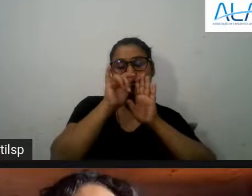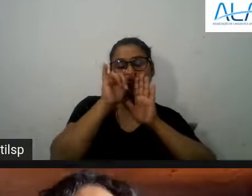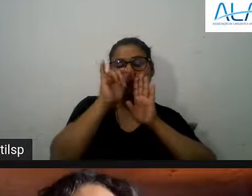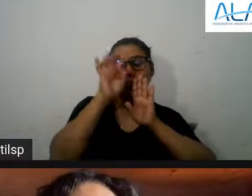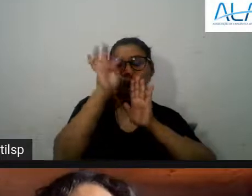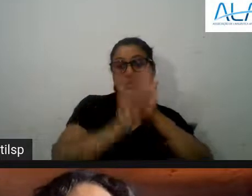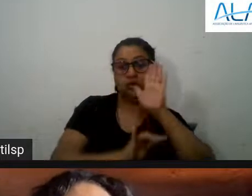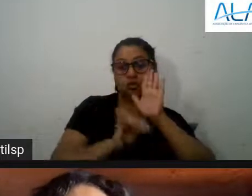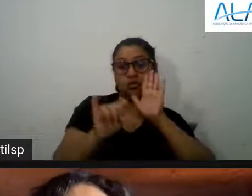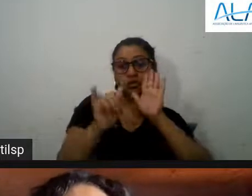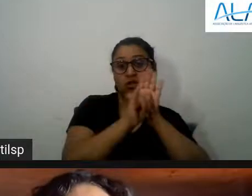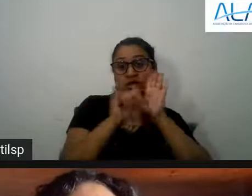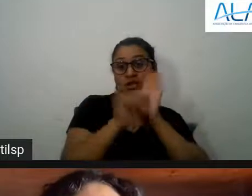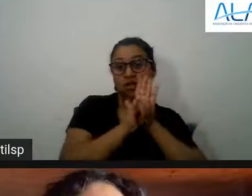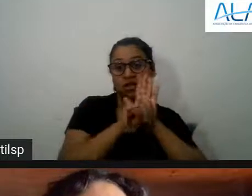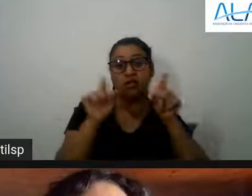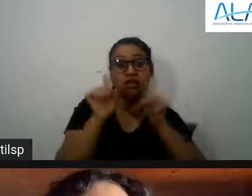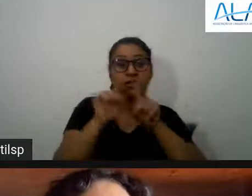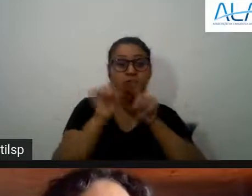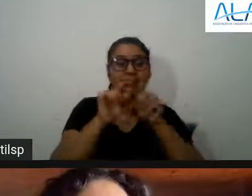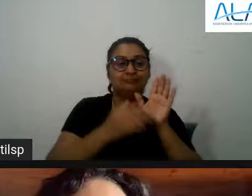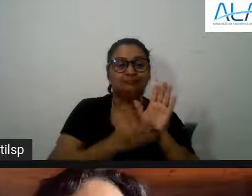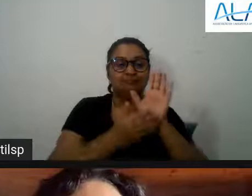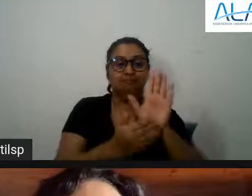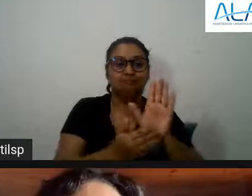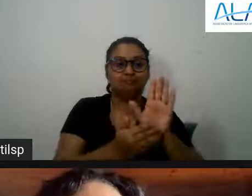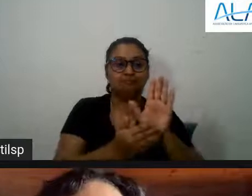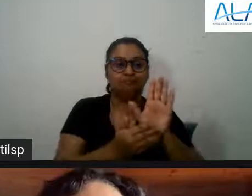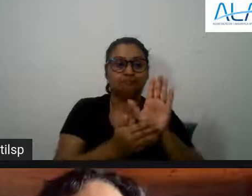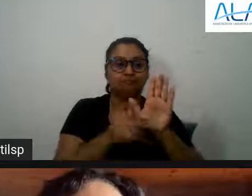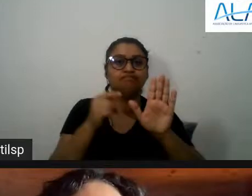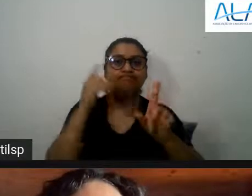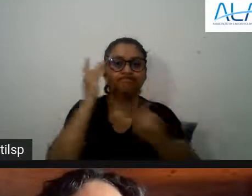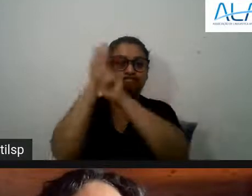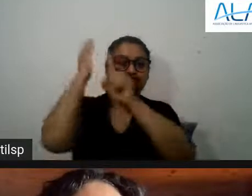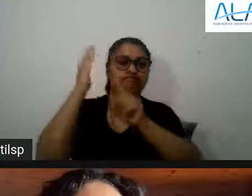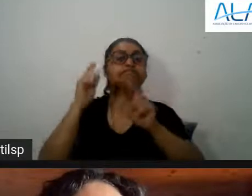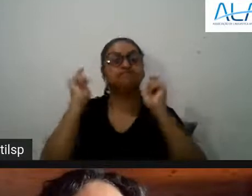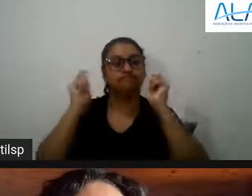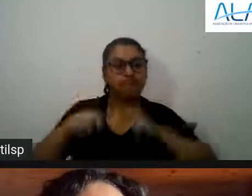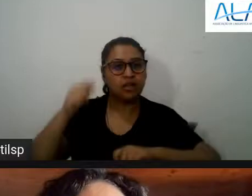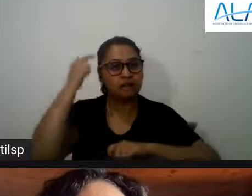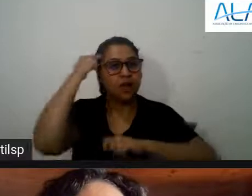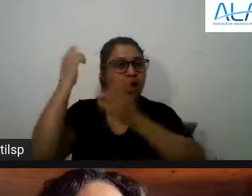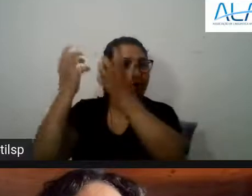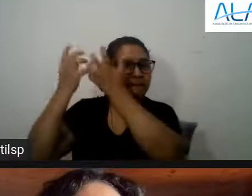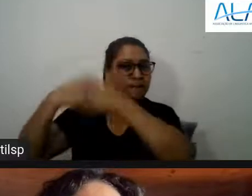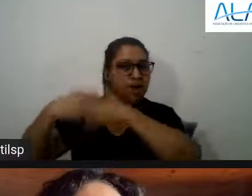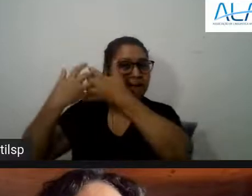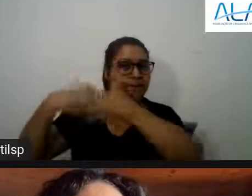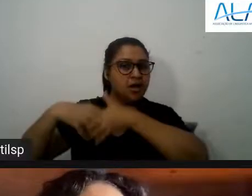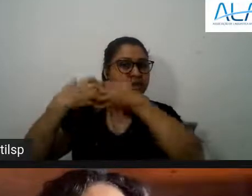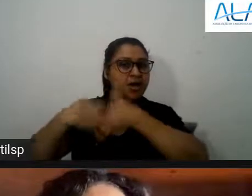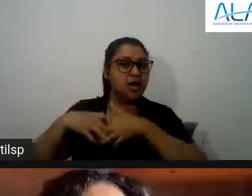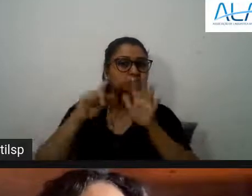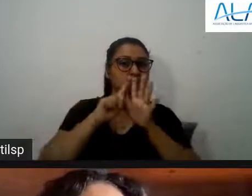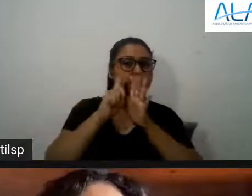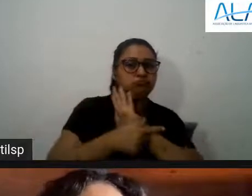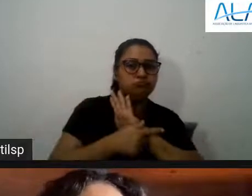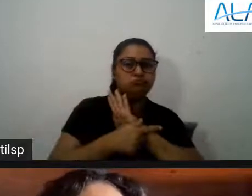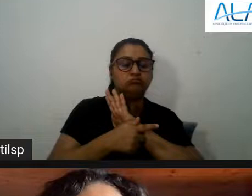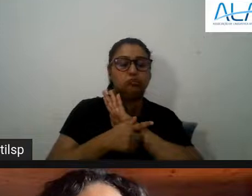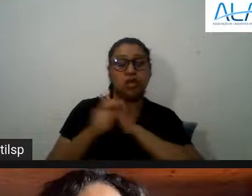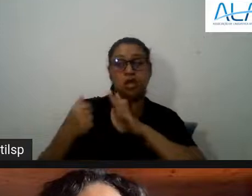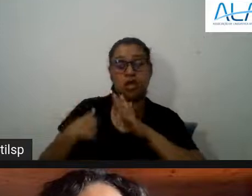totalmente estável também nos desafiam a pensar este lado mais maleável do género ou seja o eu não